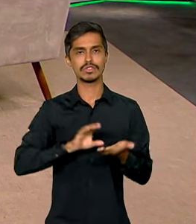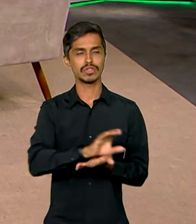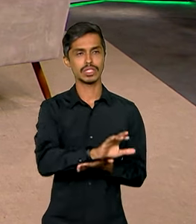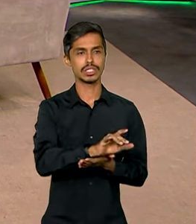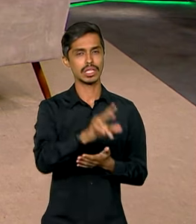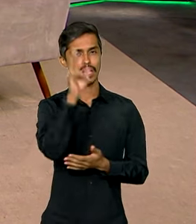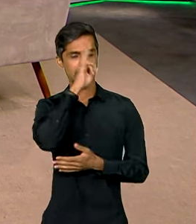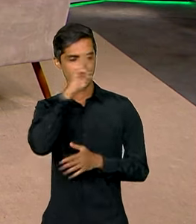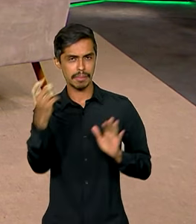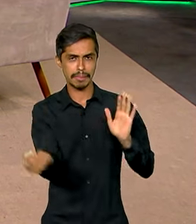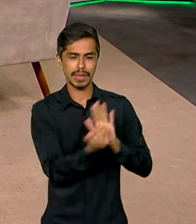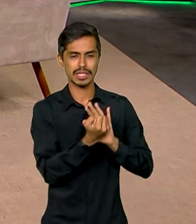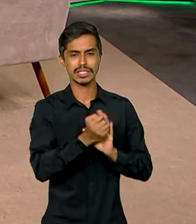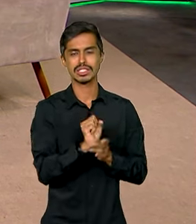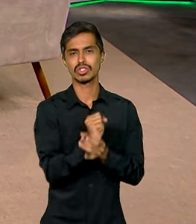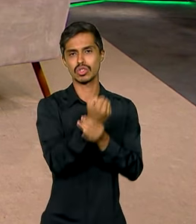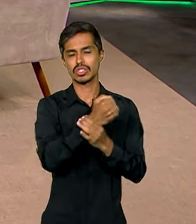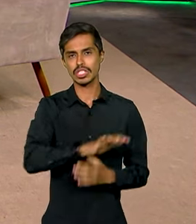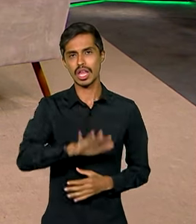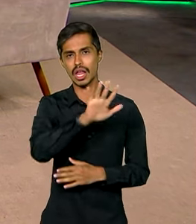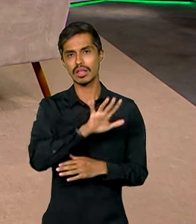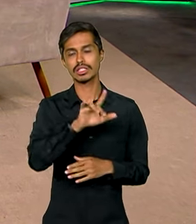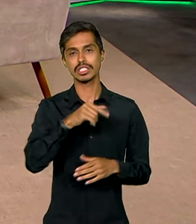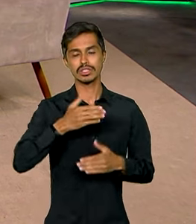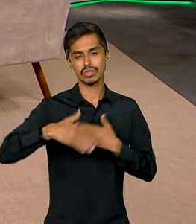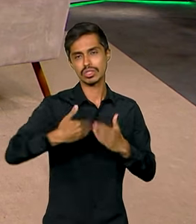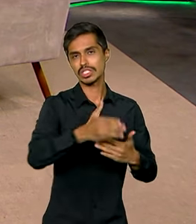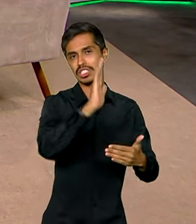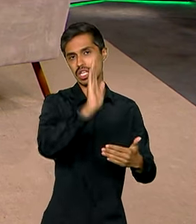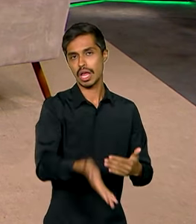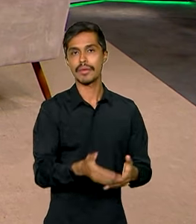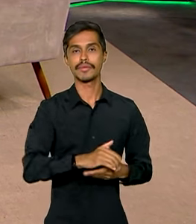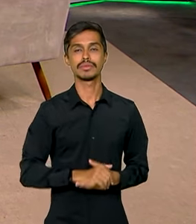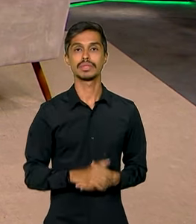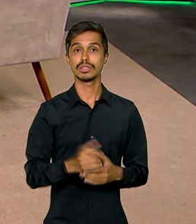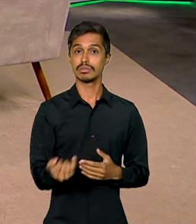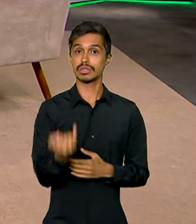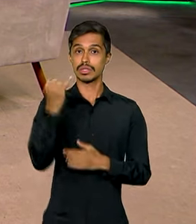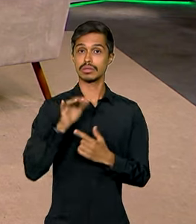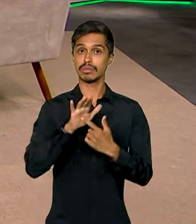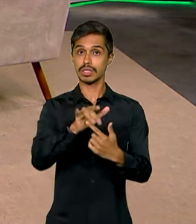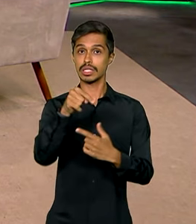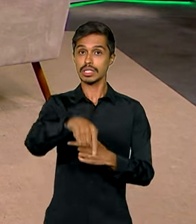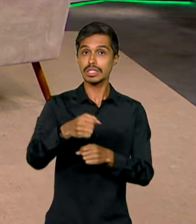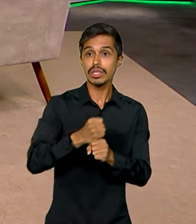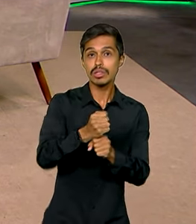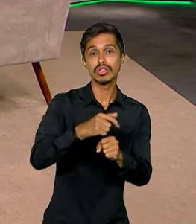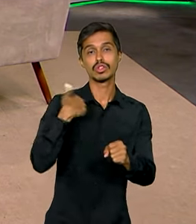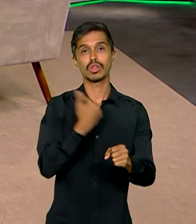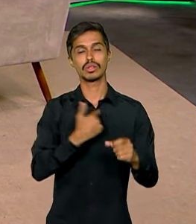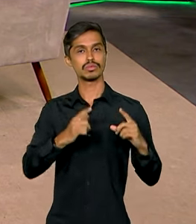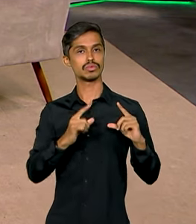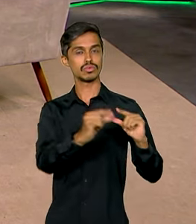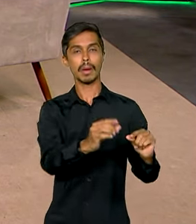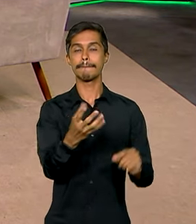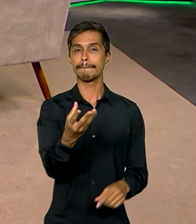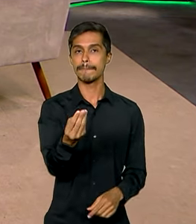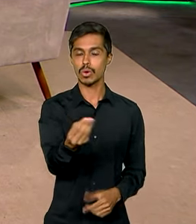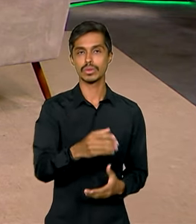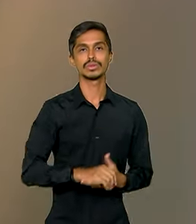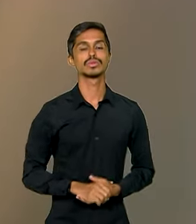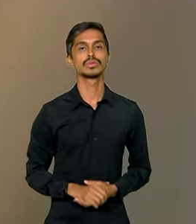de segurança pública da Amazônia, que já está em curso. É importante registrar que esse ano a gente já reduziu muito